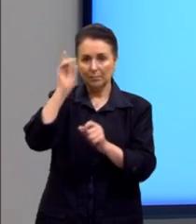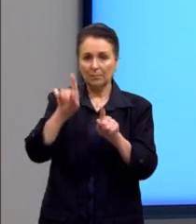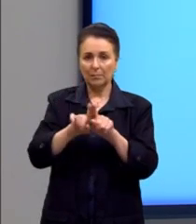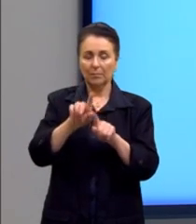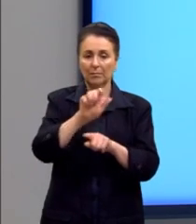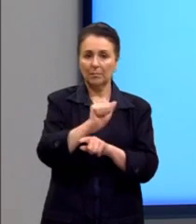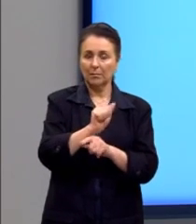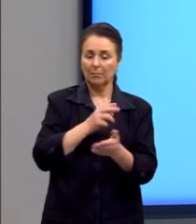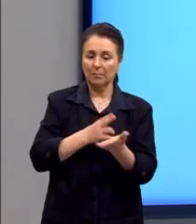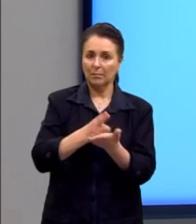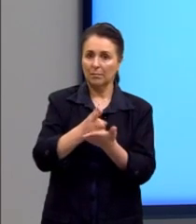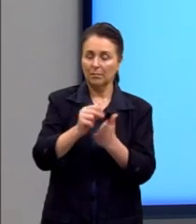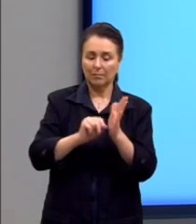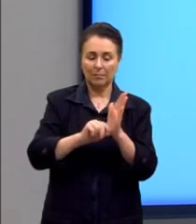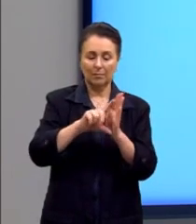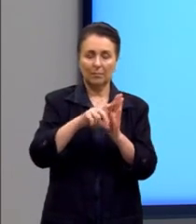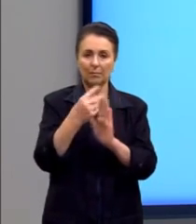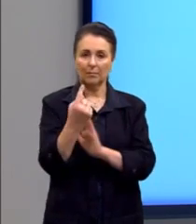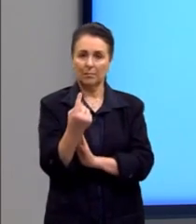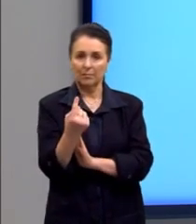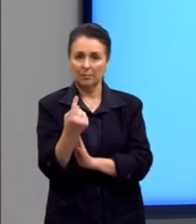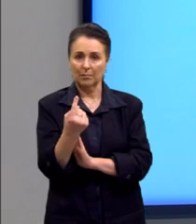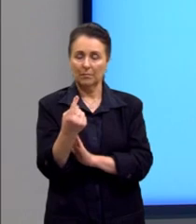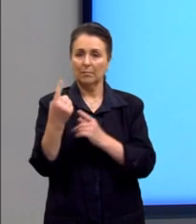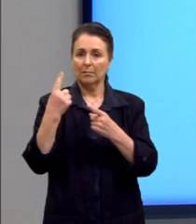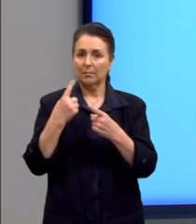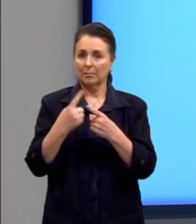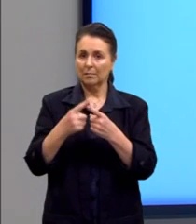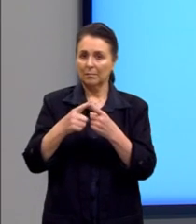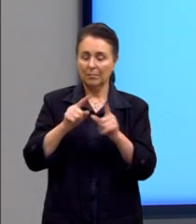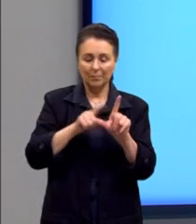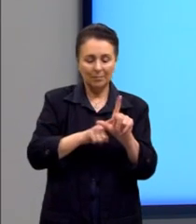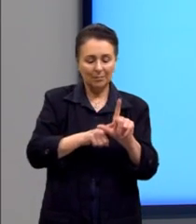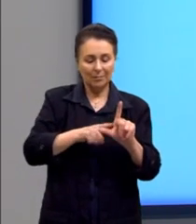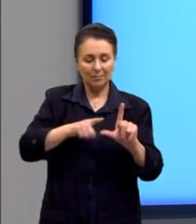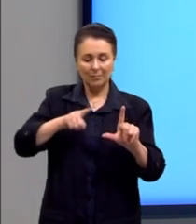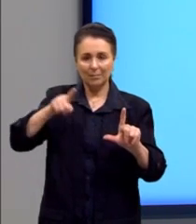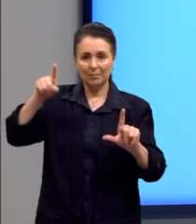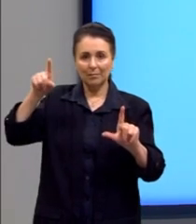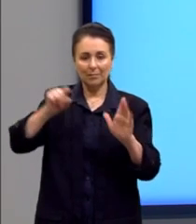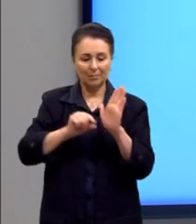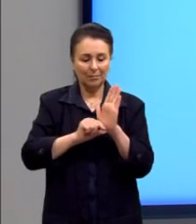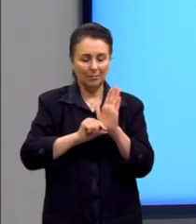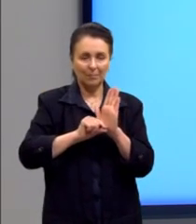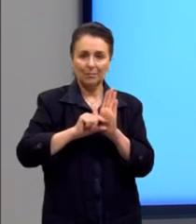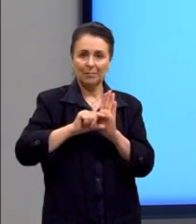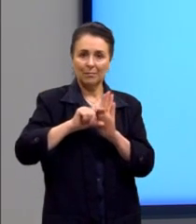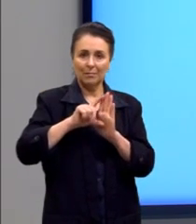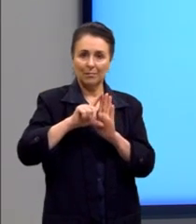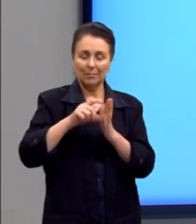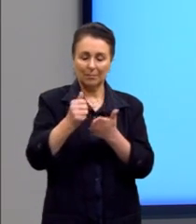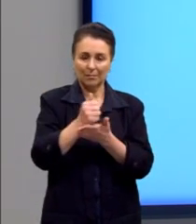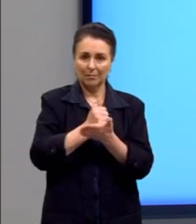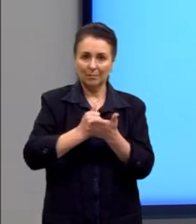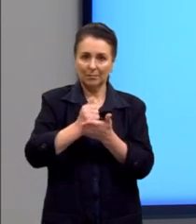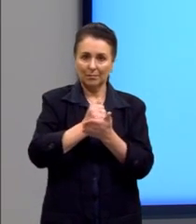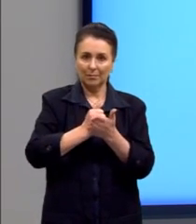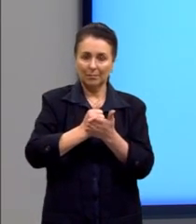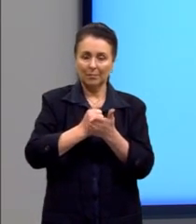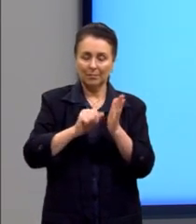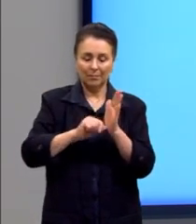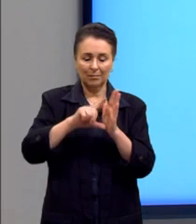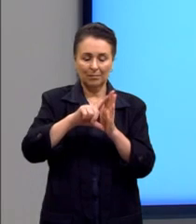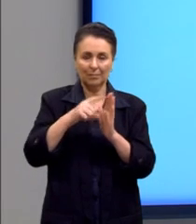é uma constante maior do que 1, até porque o nosso gráfico é crescente, então, a base é maior do que 1.